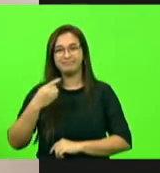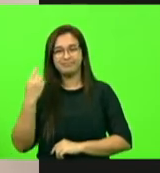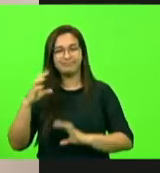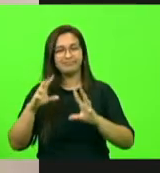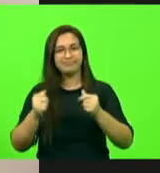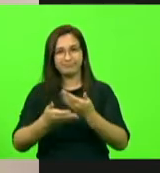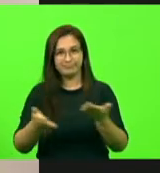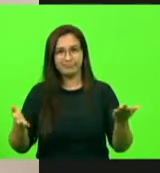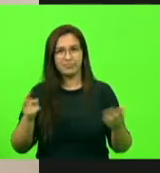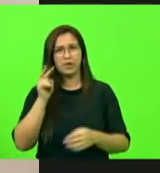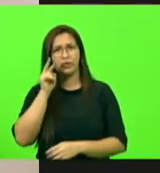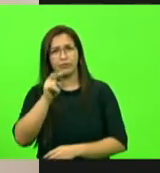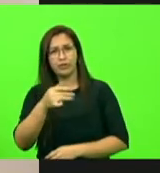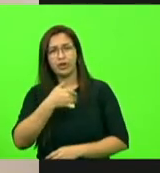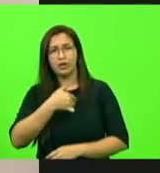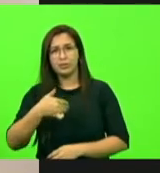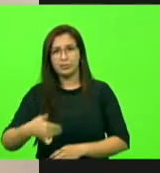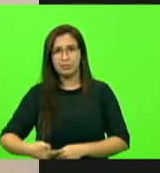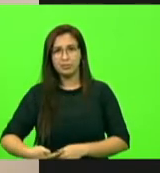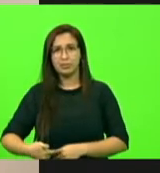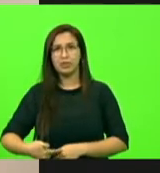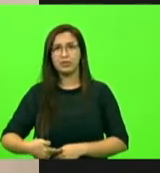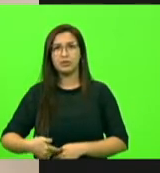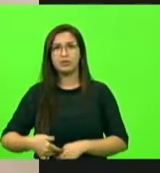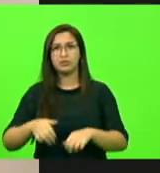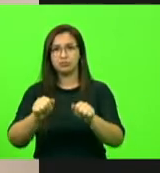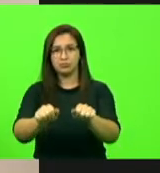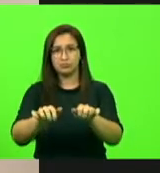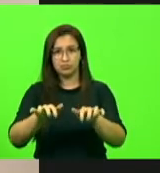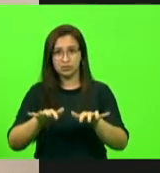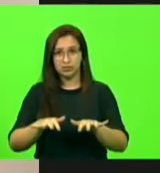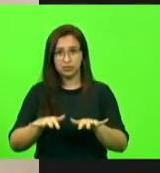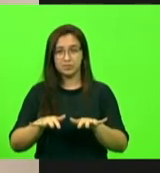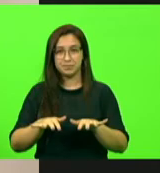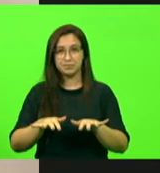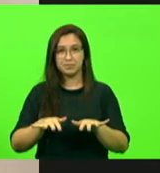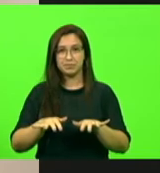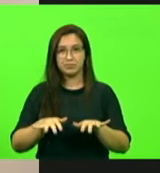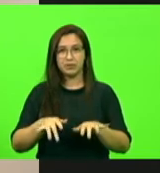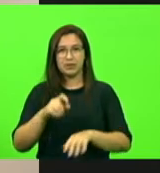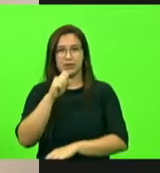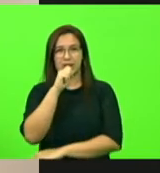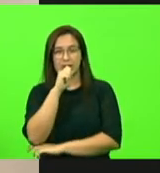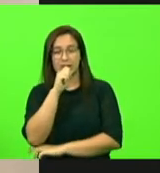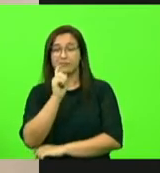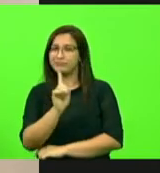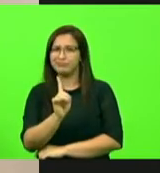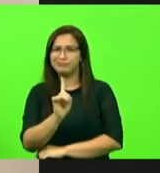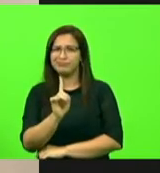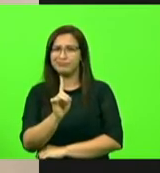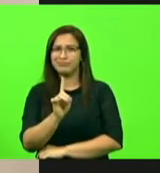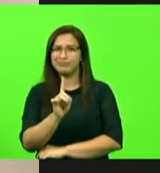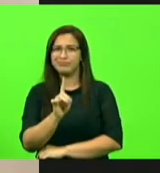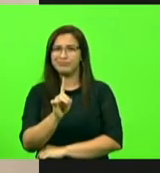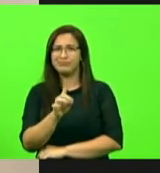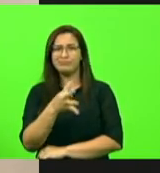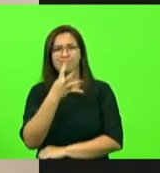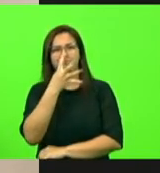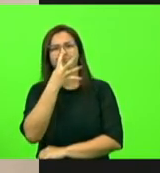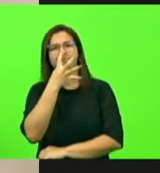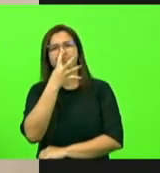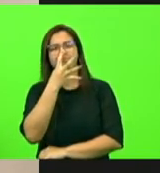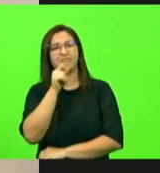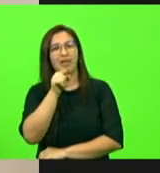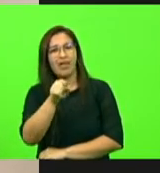acompanhando no início da sessão, não com uma inveja, mas com uma certa admiração pelo